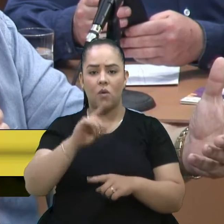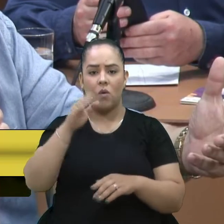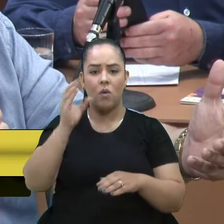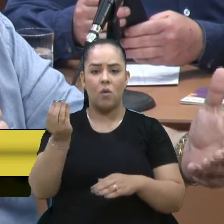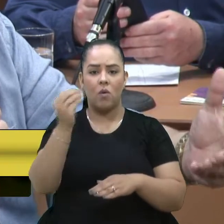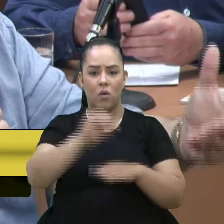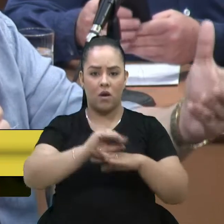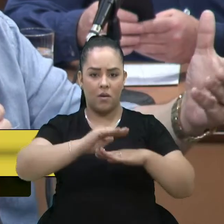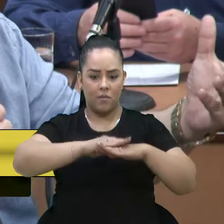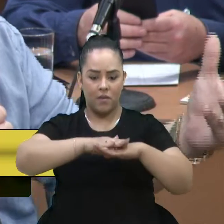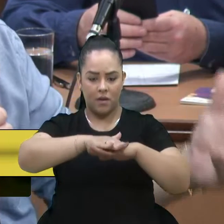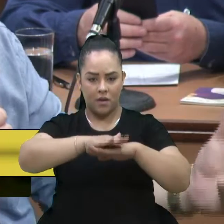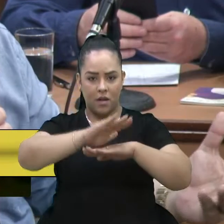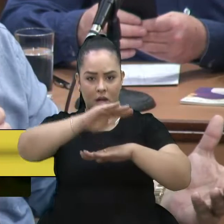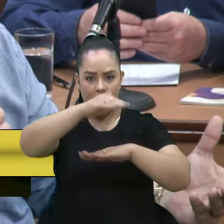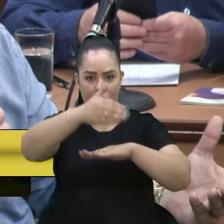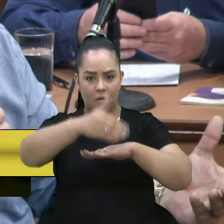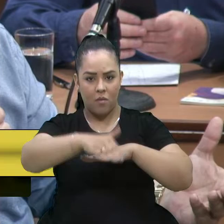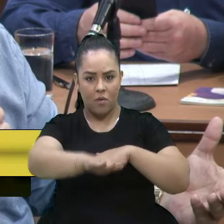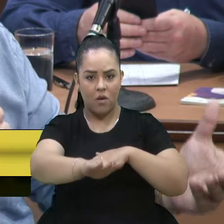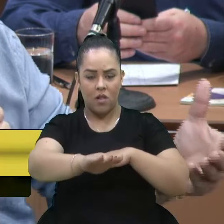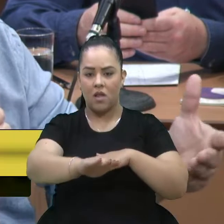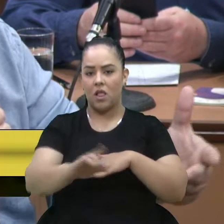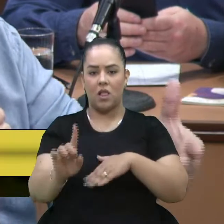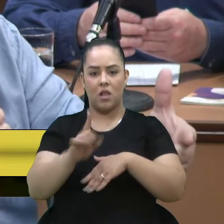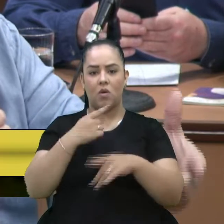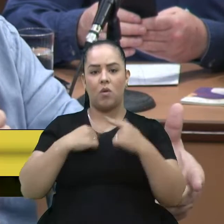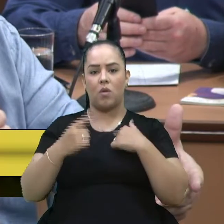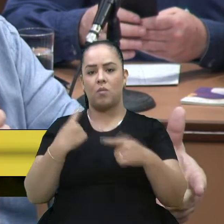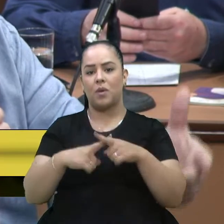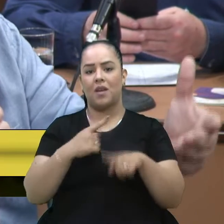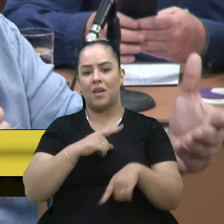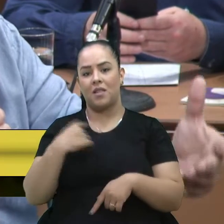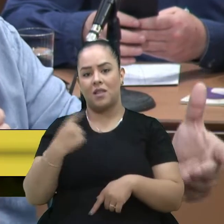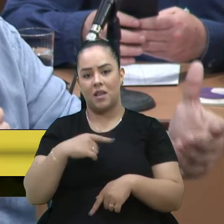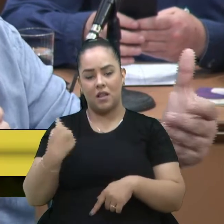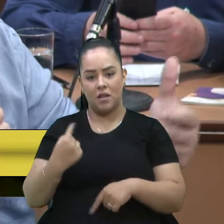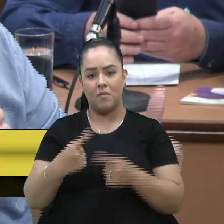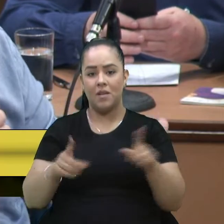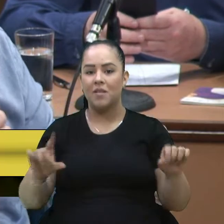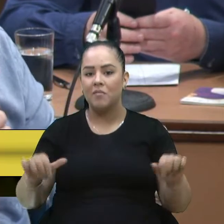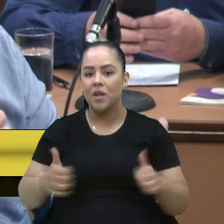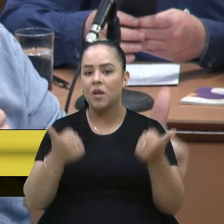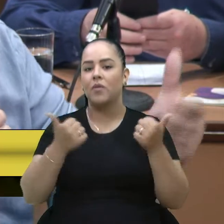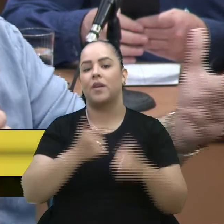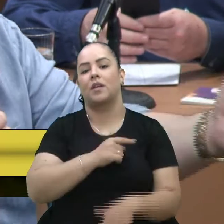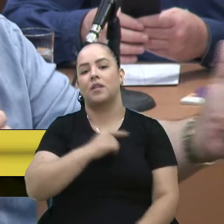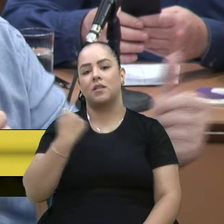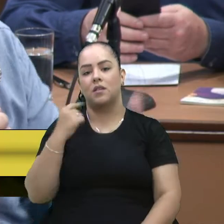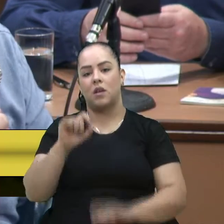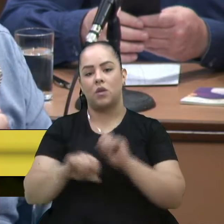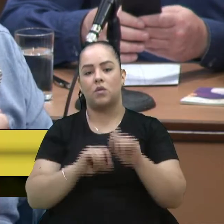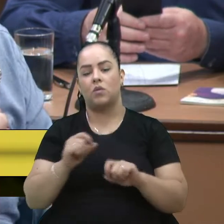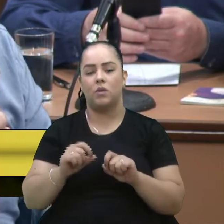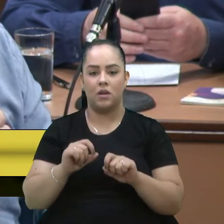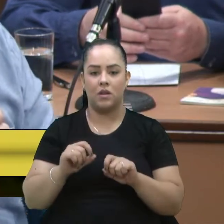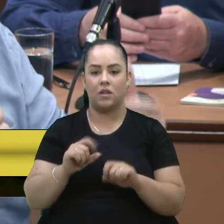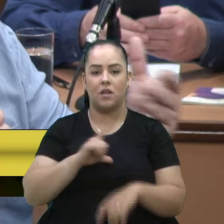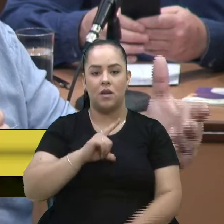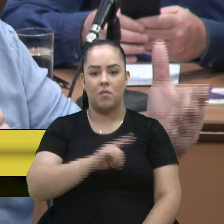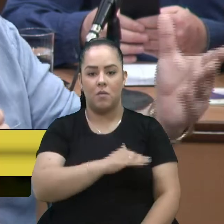sempre digo, as pessoas não gostam, às vezes, de quebra-molas, porque atrasam o trânsito. É melhor se atrasar no trânsito, mas para poupar uma vida.